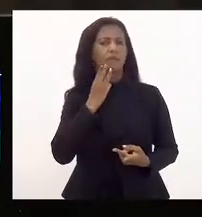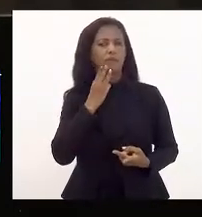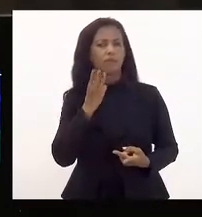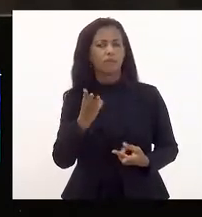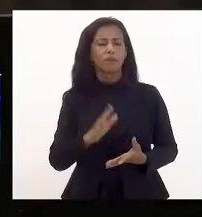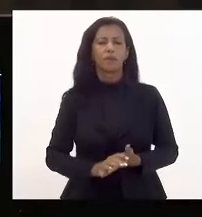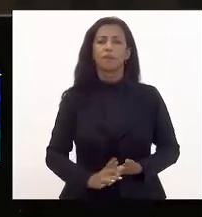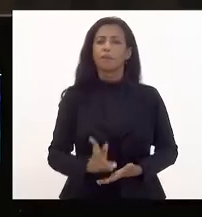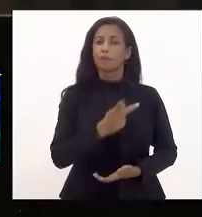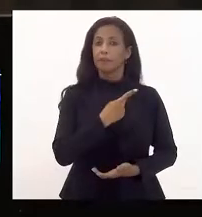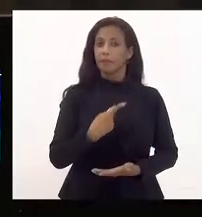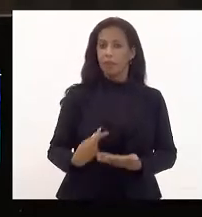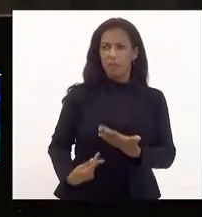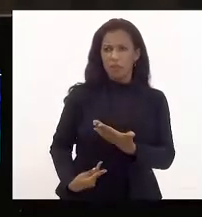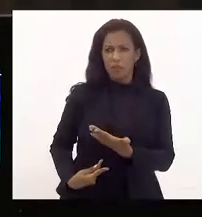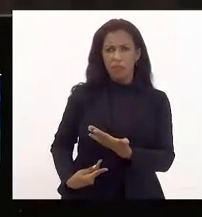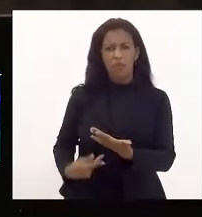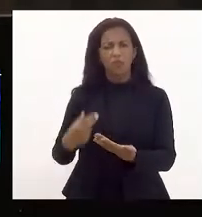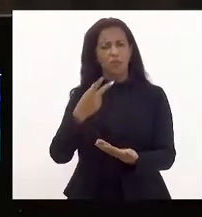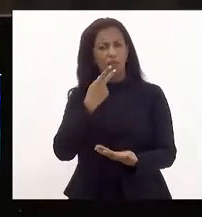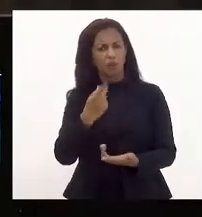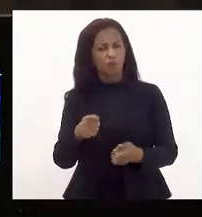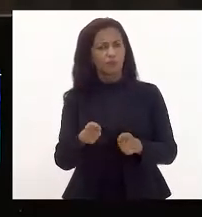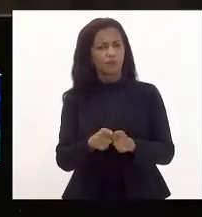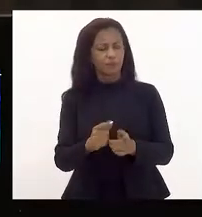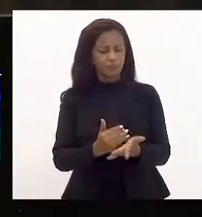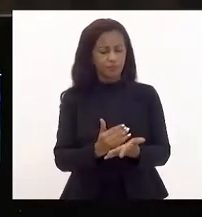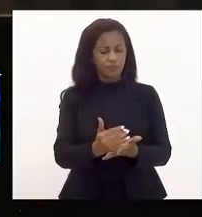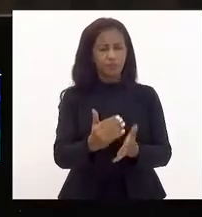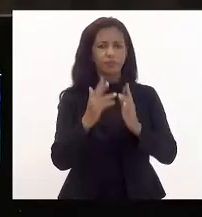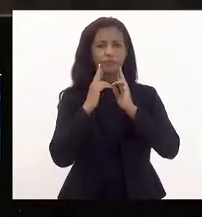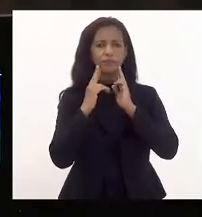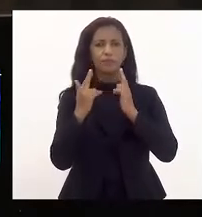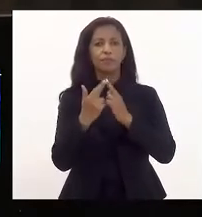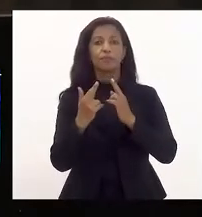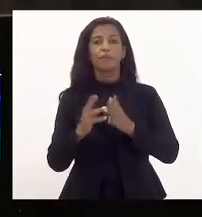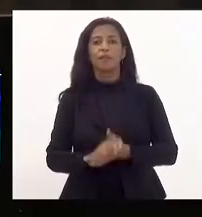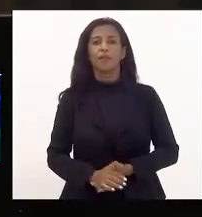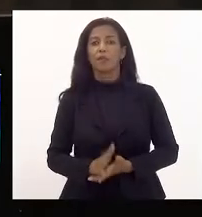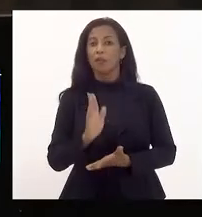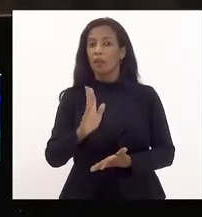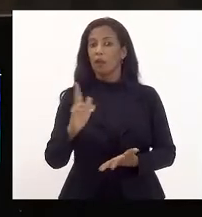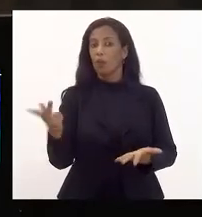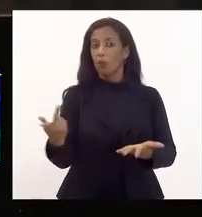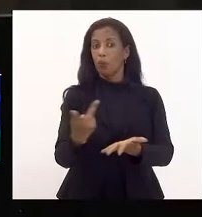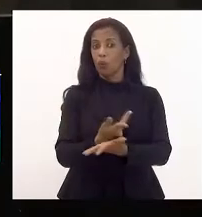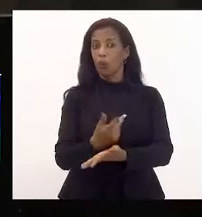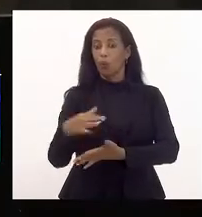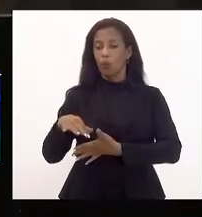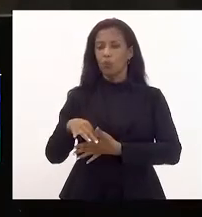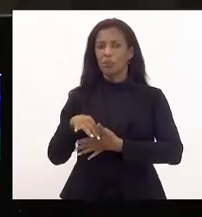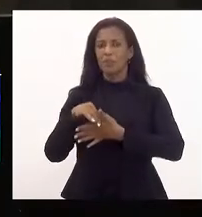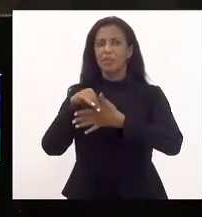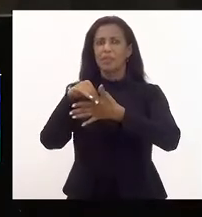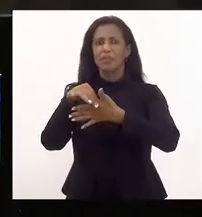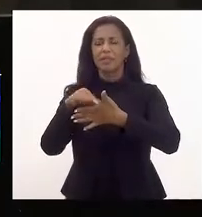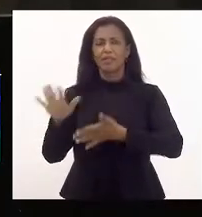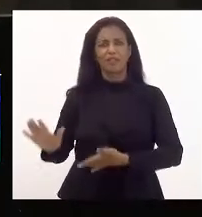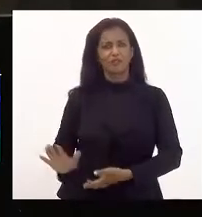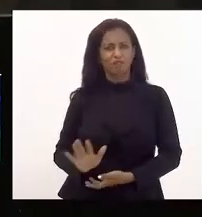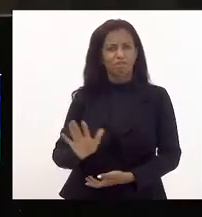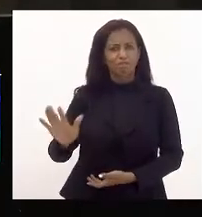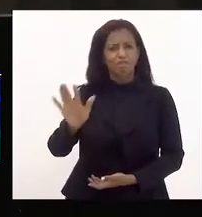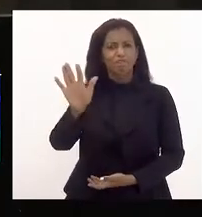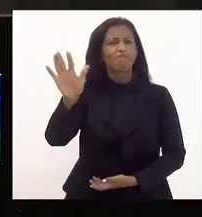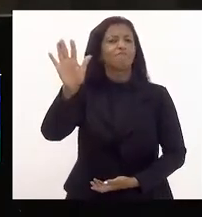próprio presidente, mencionando ao iniciar a sessão, a reunião que tivemos com lideranças de favelas,